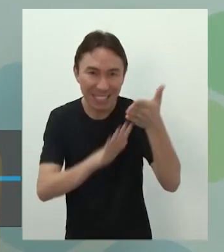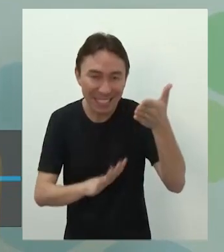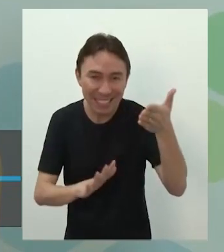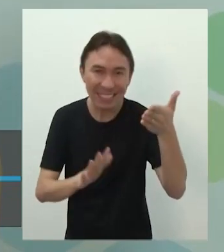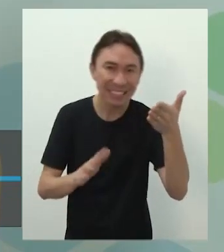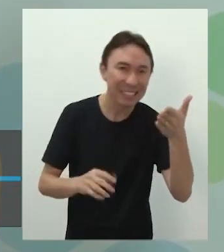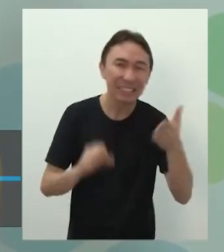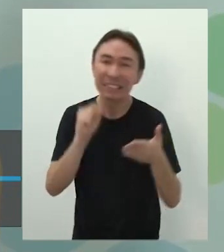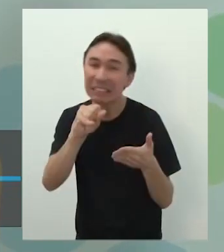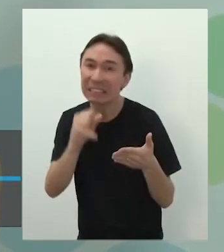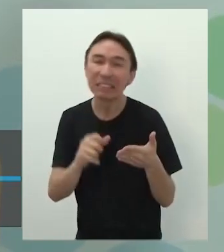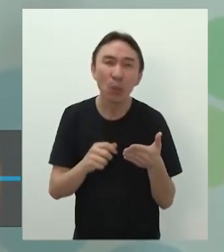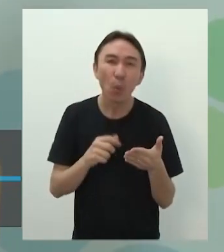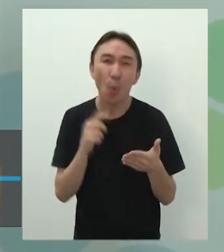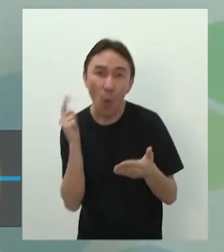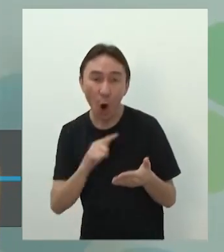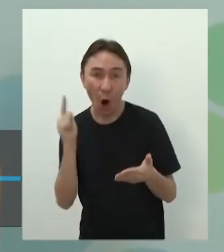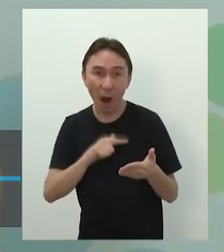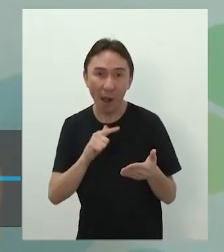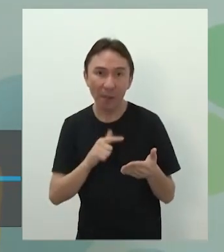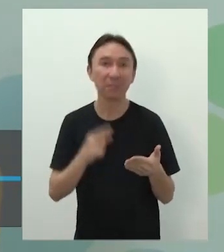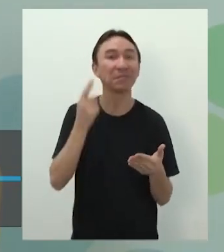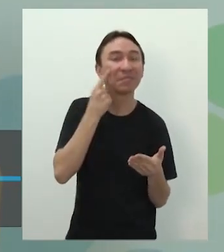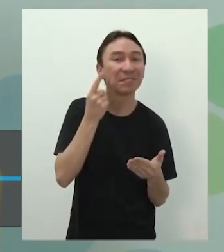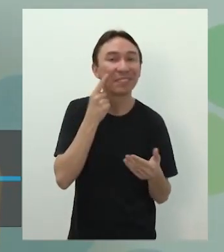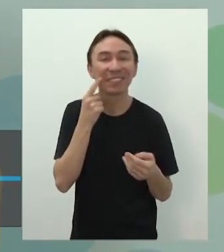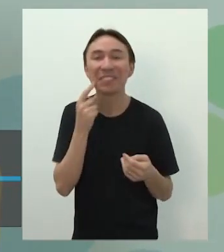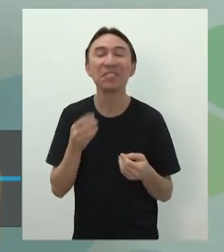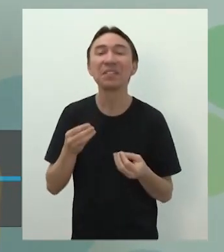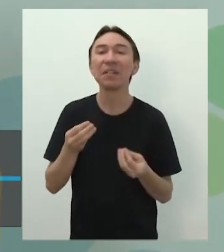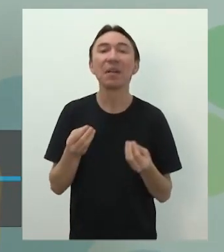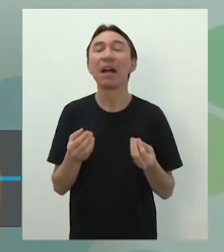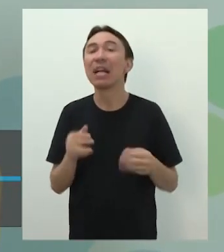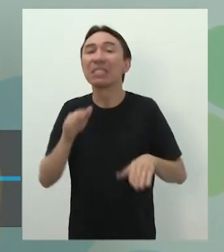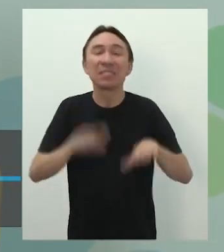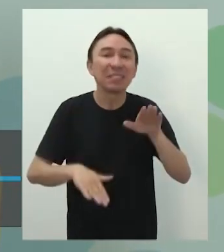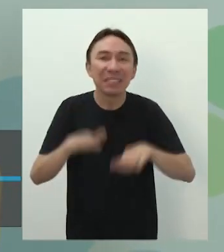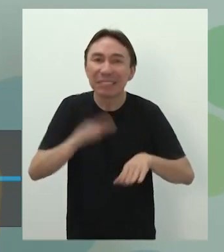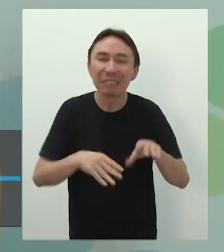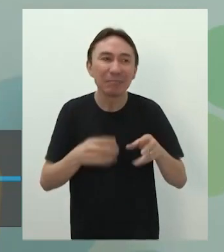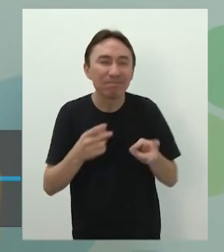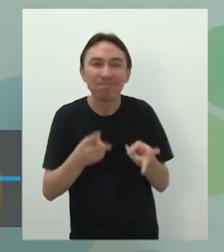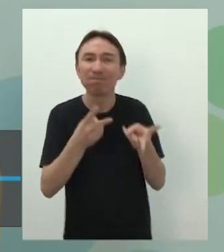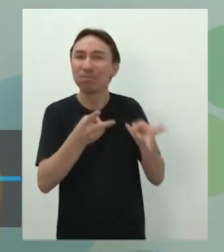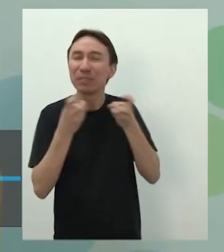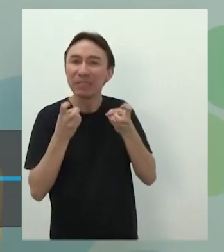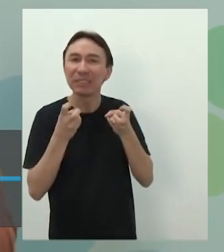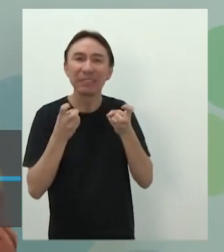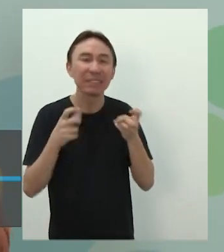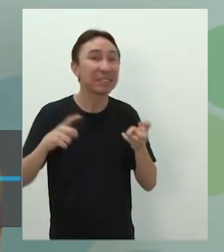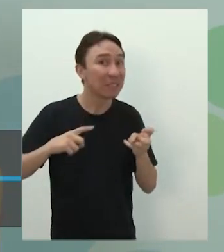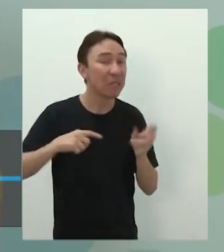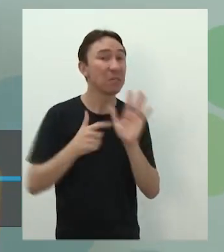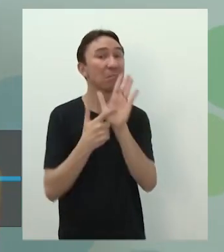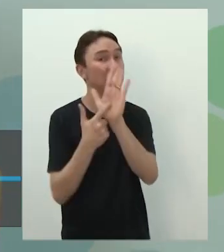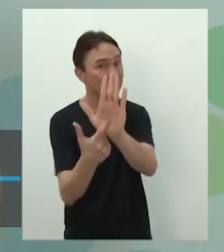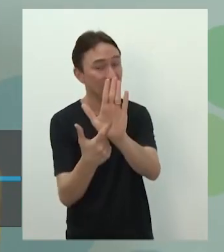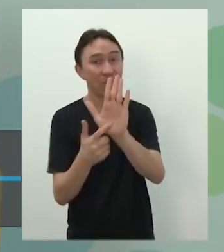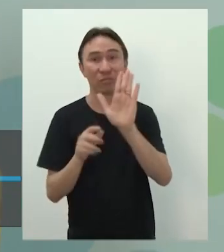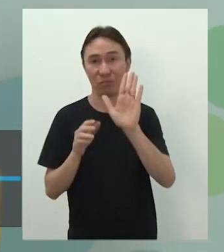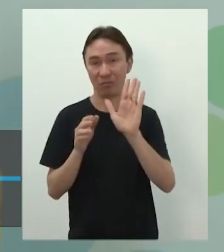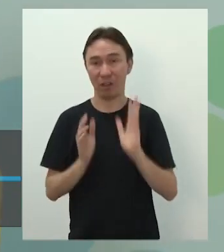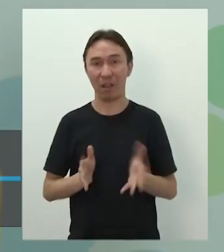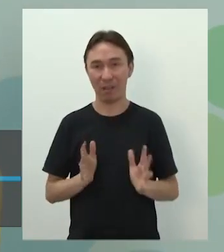que estamos nos 10 minutos finais, espero que consigamos fazer, porque tem um exercício aí para a gente perceber, que é justamente o eu tinha apresentado antes. Às vezes,